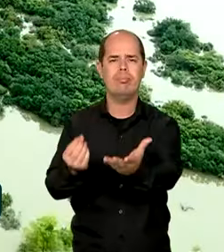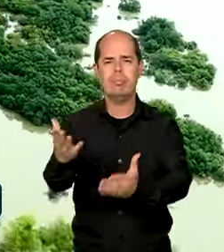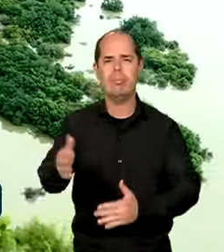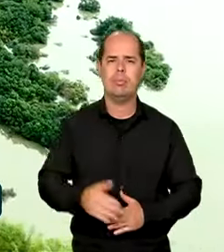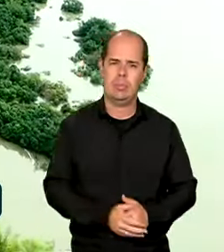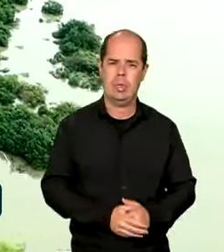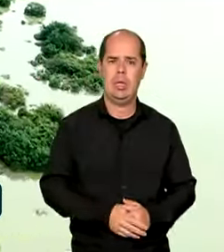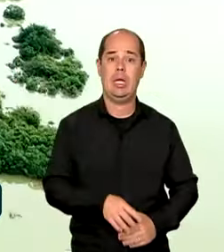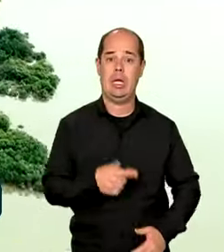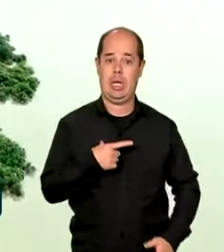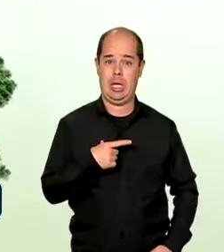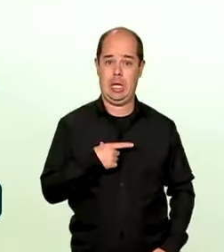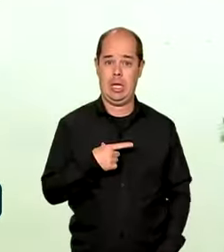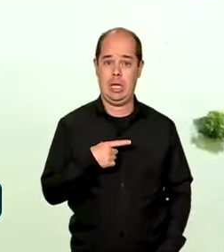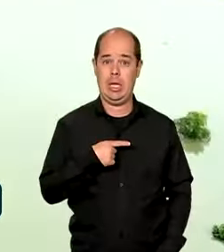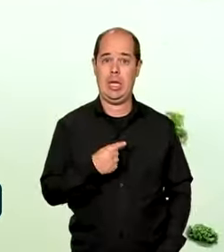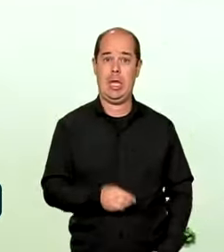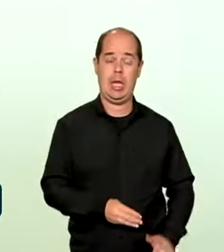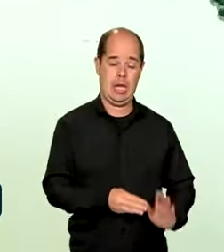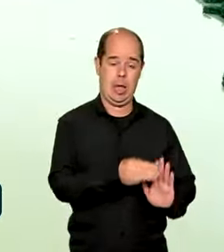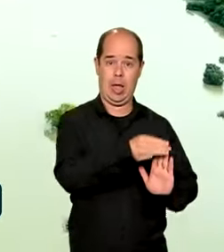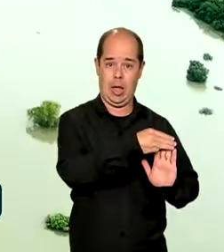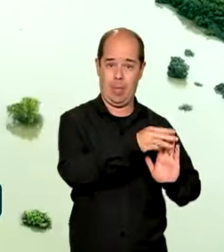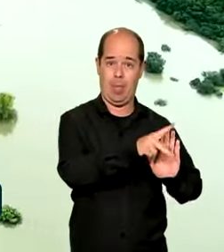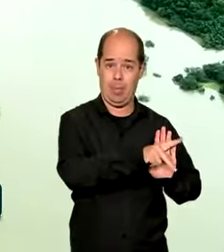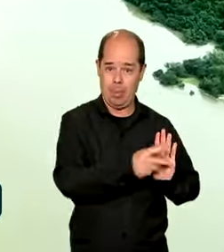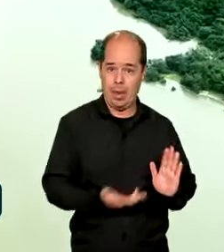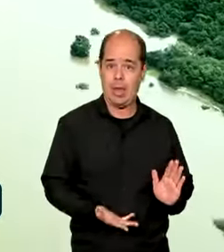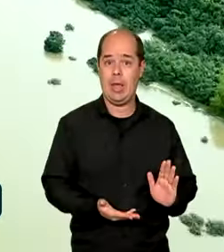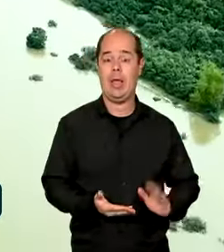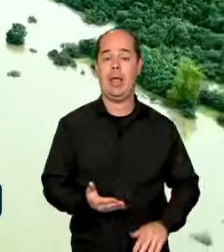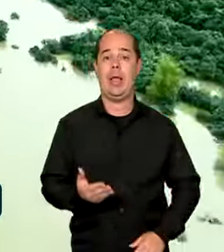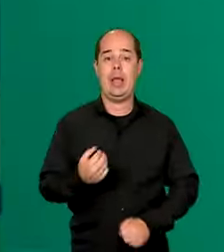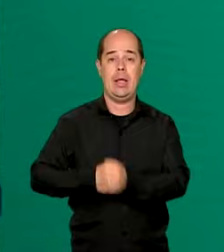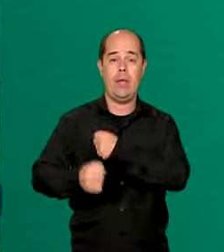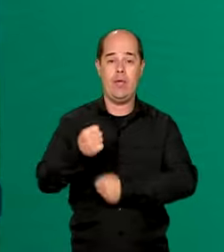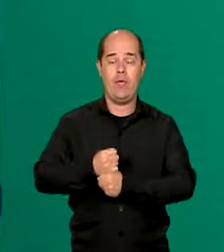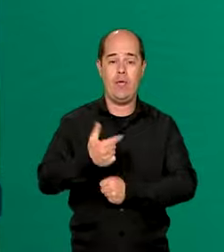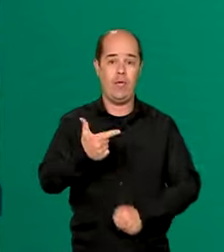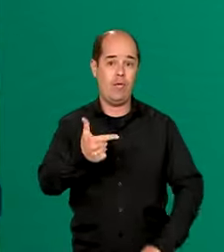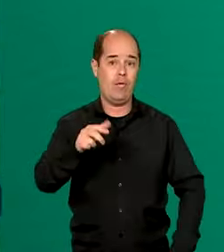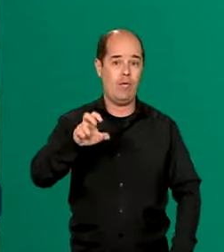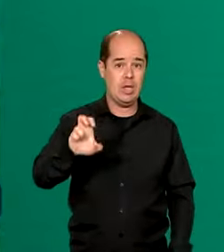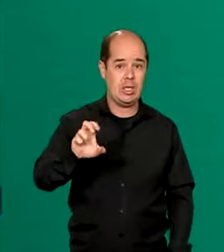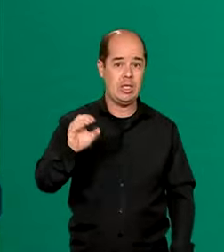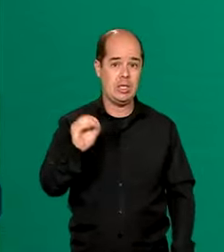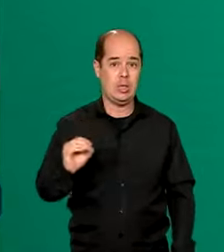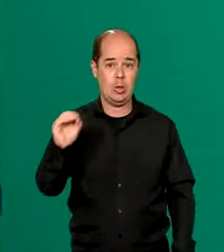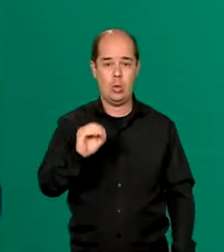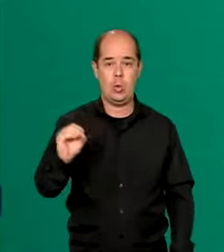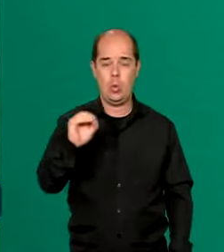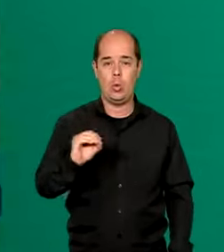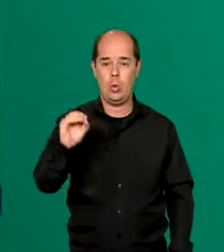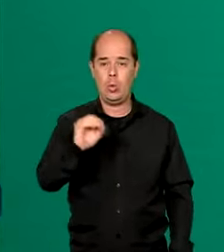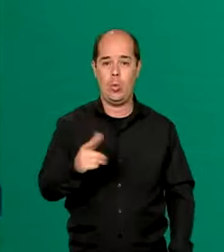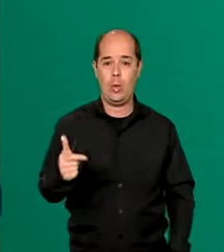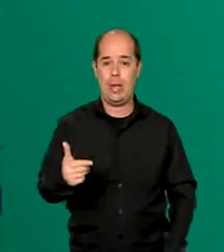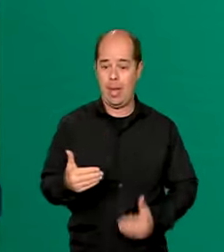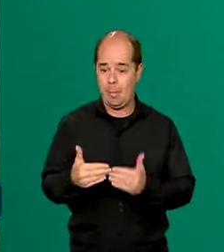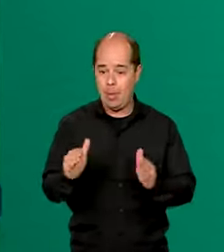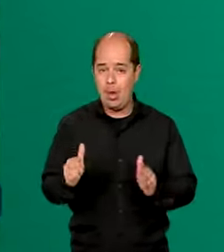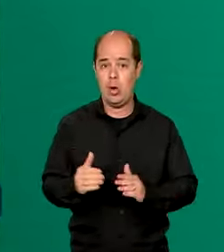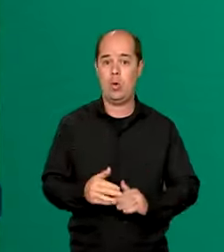previsto por meio da medida provisória, publicada em 25 de outubro, que liberou 259